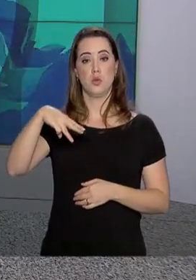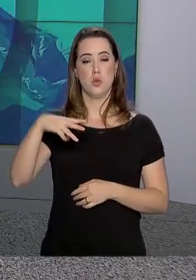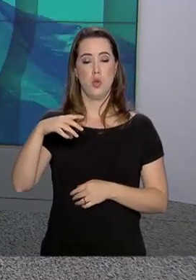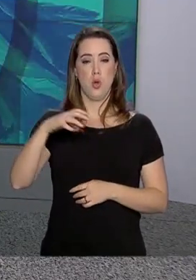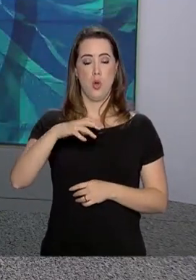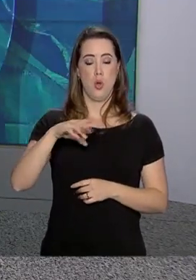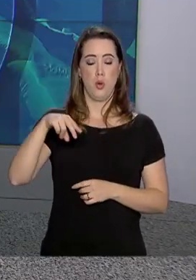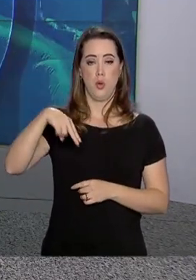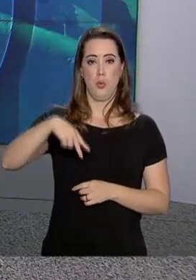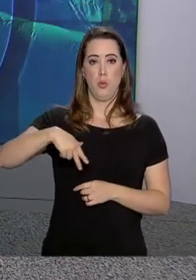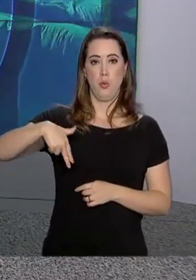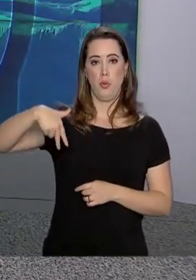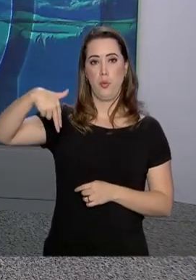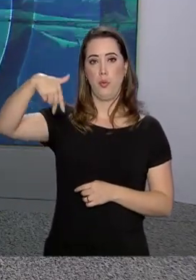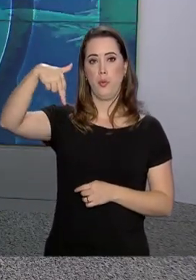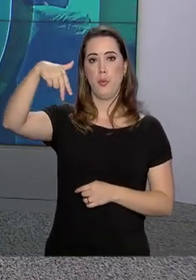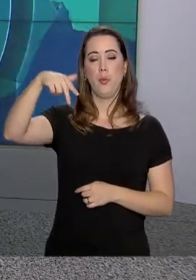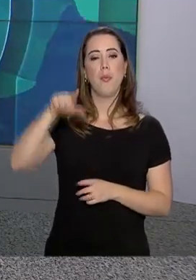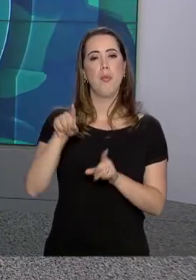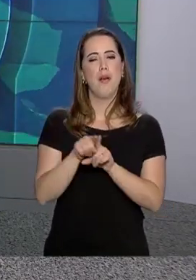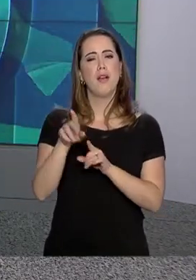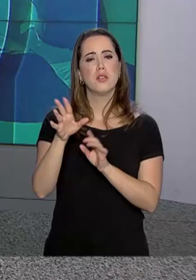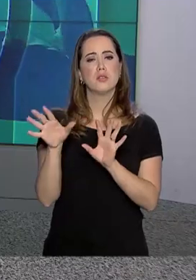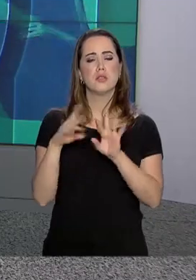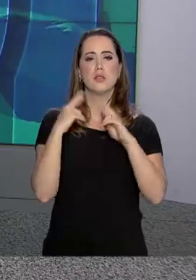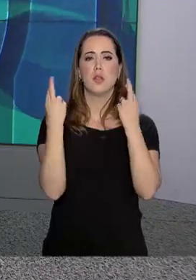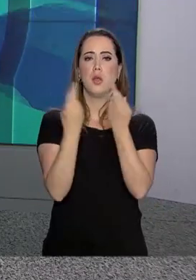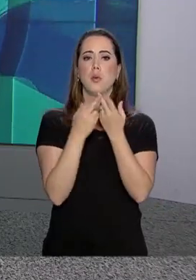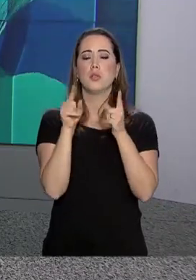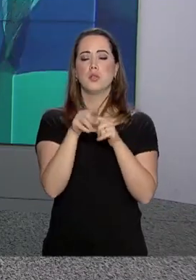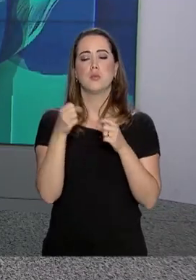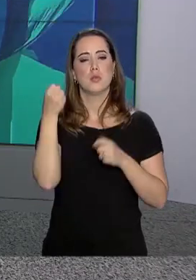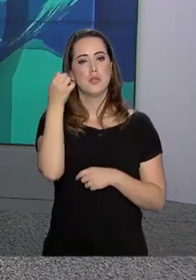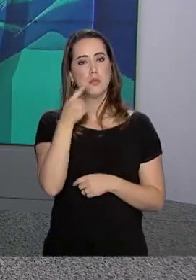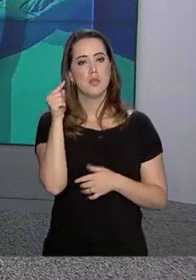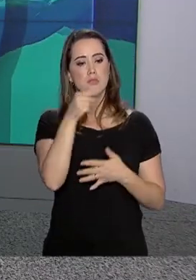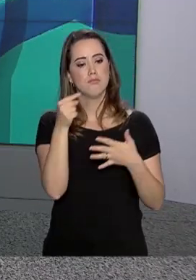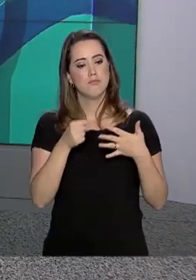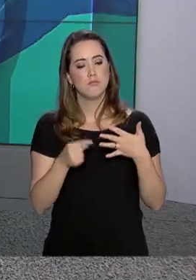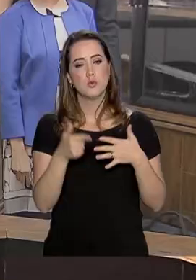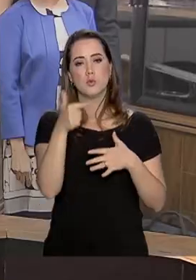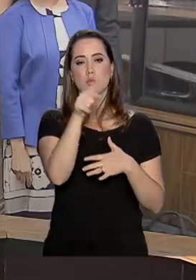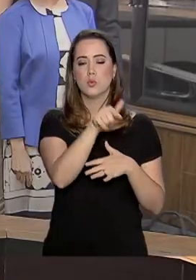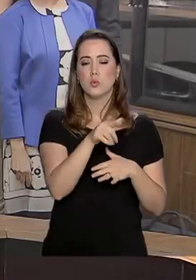reuniu a imprensa para explicar essa e outras prioridades do Ministério.